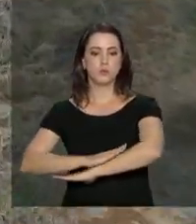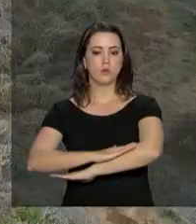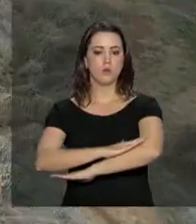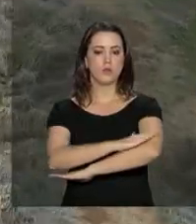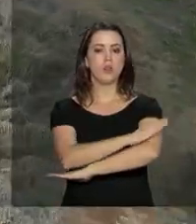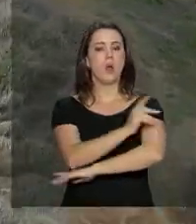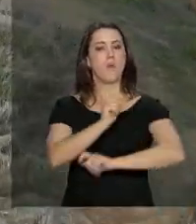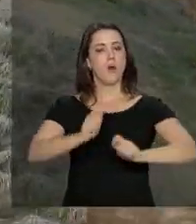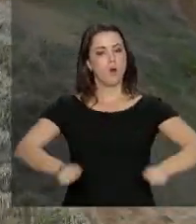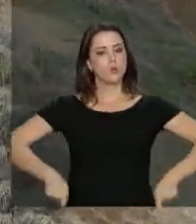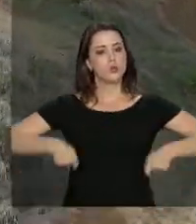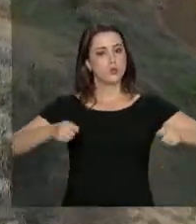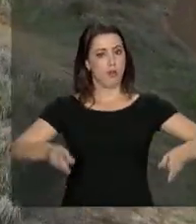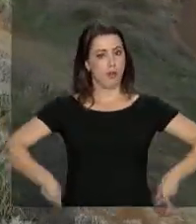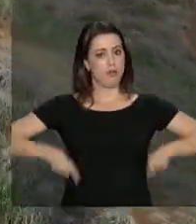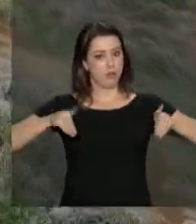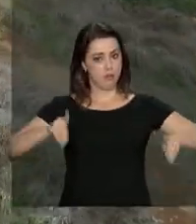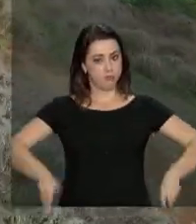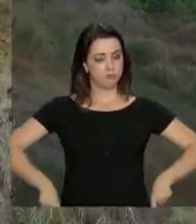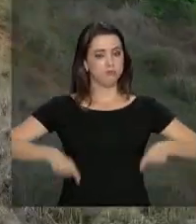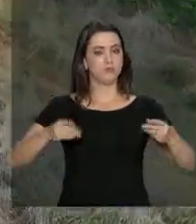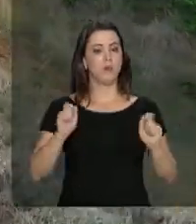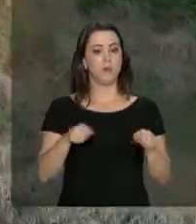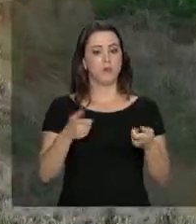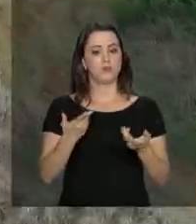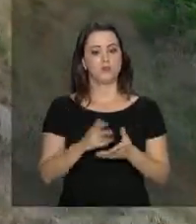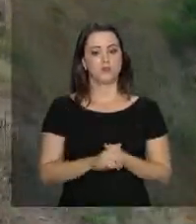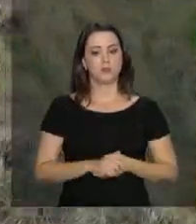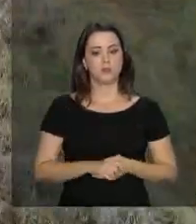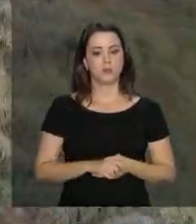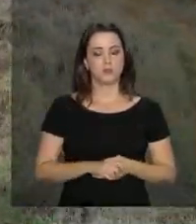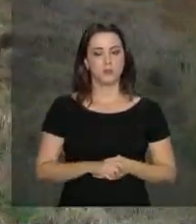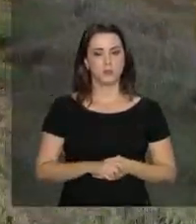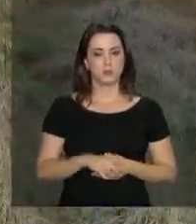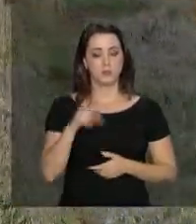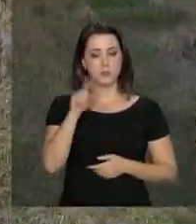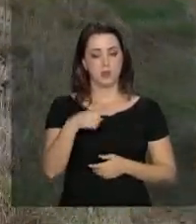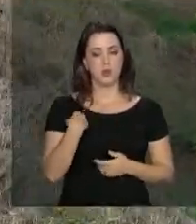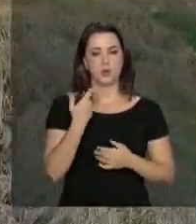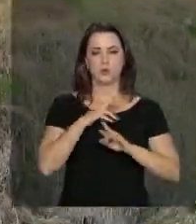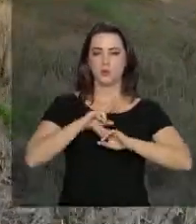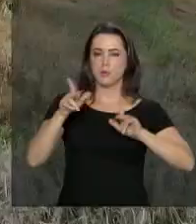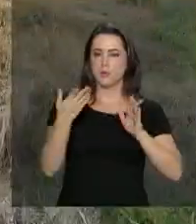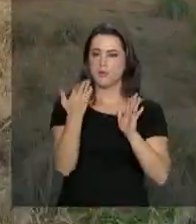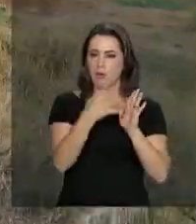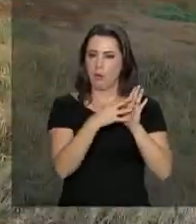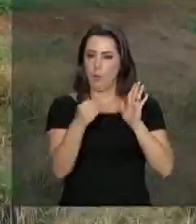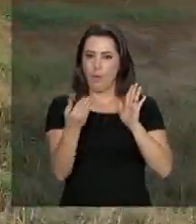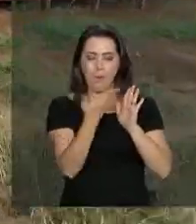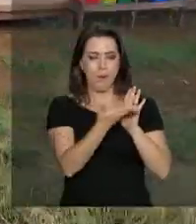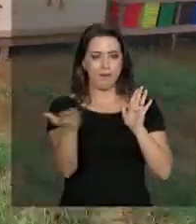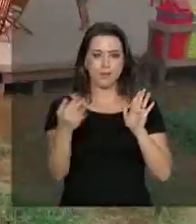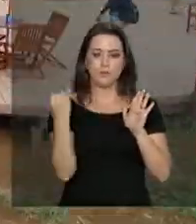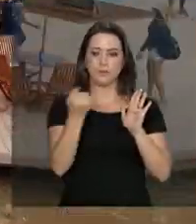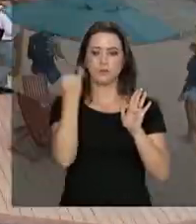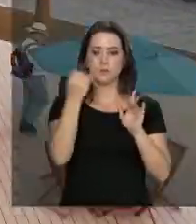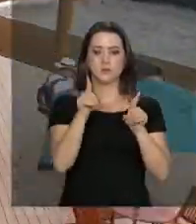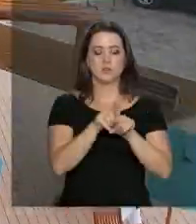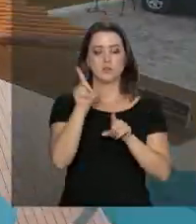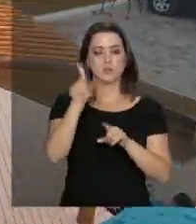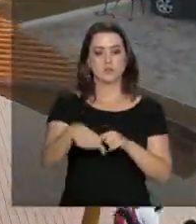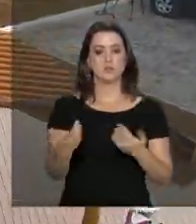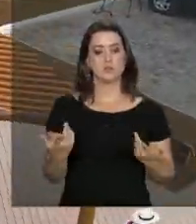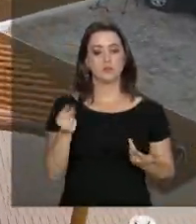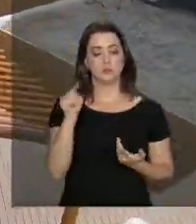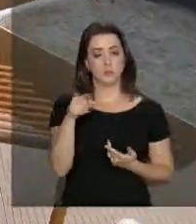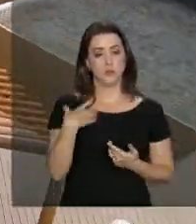acessível às pessoas com necessidades especiais. Nós estamos aplicando esse modelo de Fernanda de Noronha, que atrai e